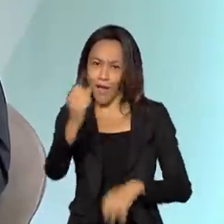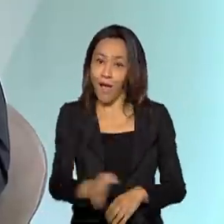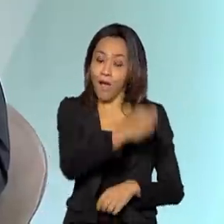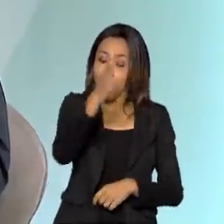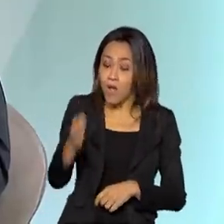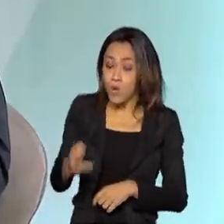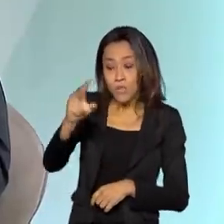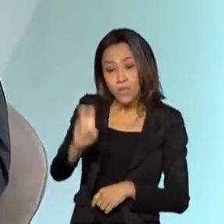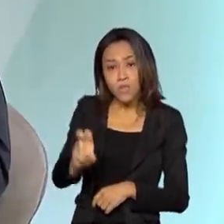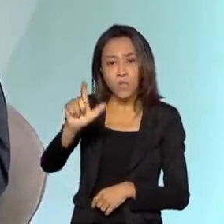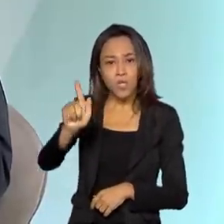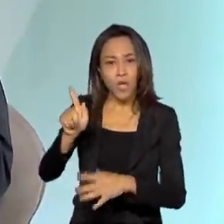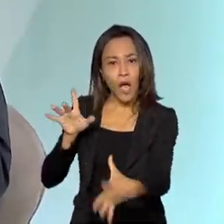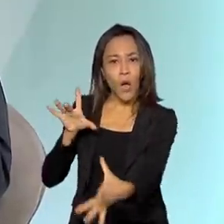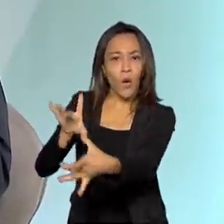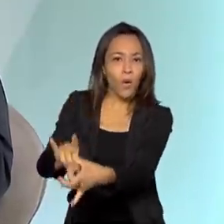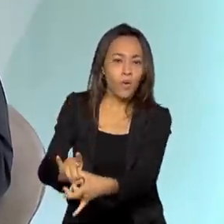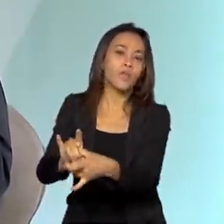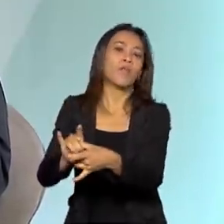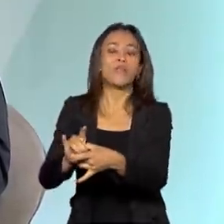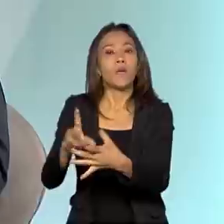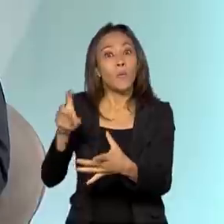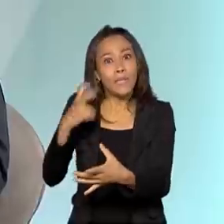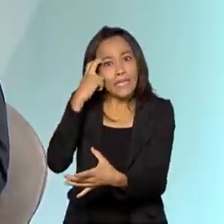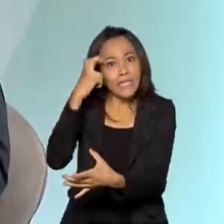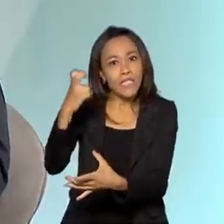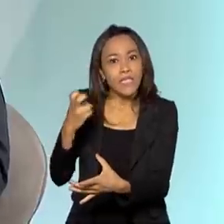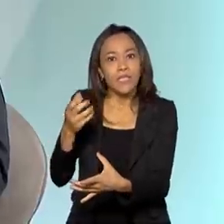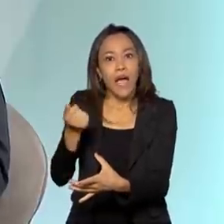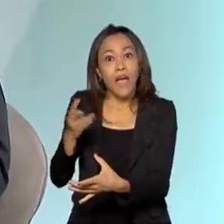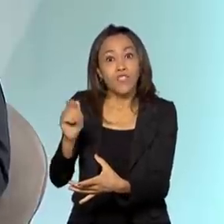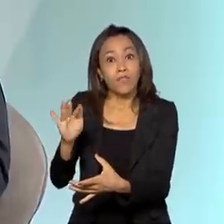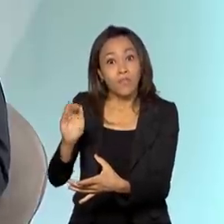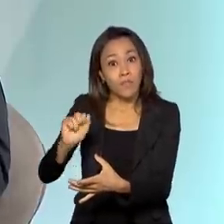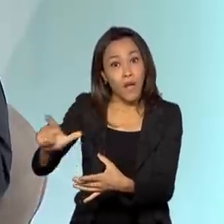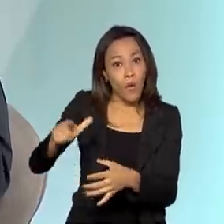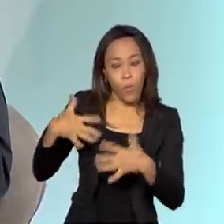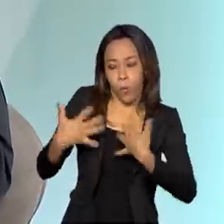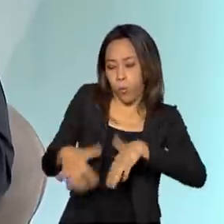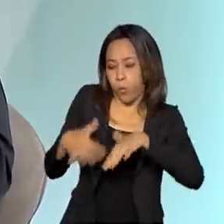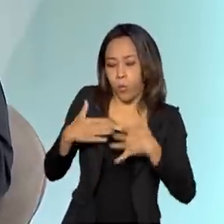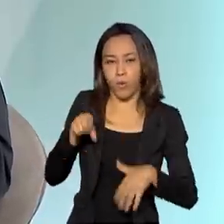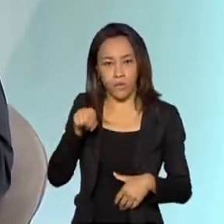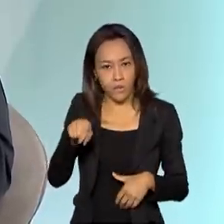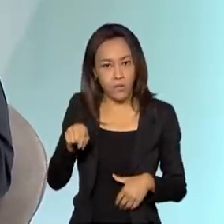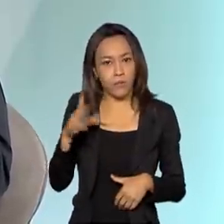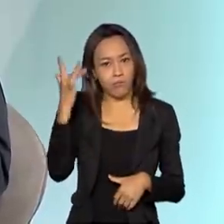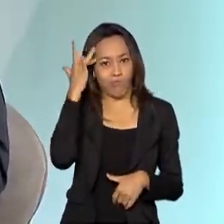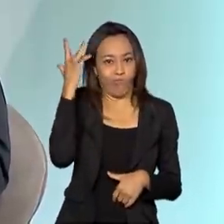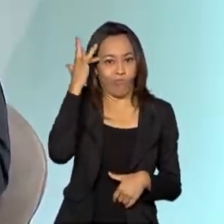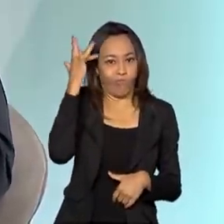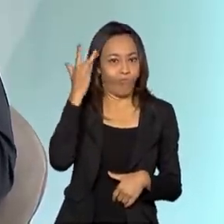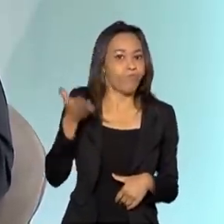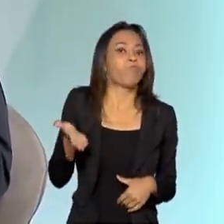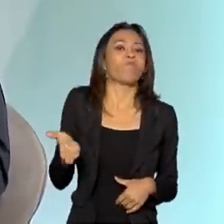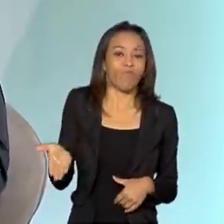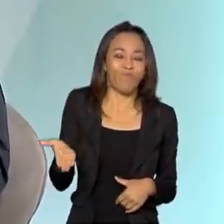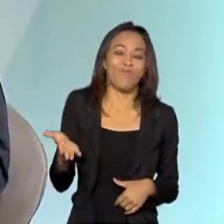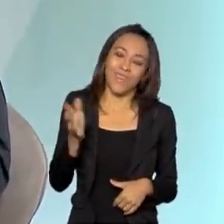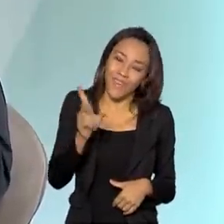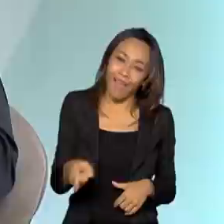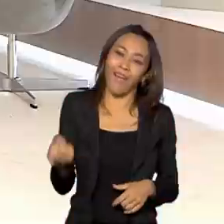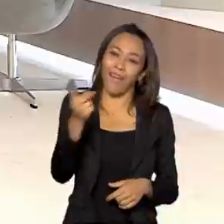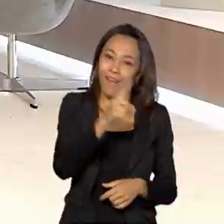a inteligência artificial pode ser uma dessas tecnologias que no inglês nós chamamos de General Purpose Technology, como foi a